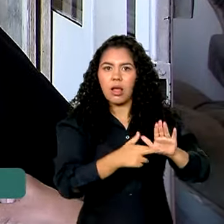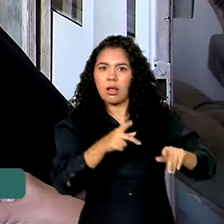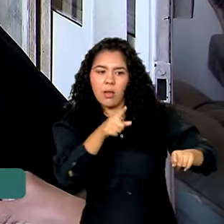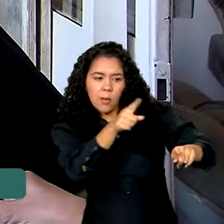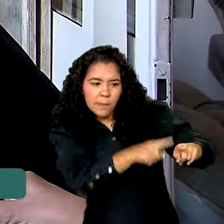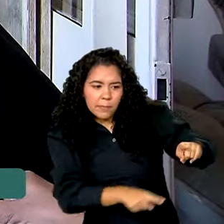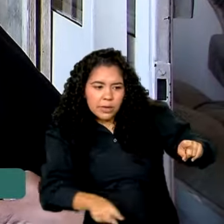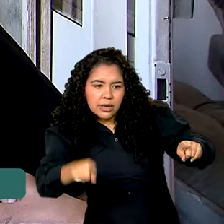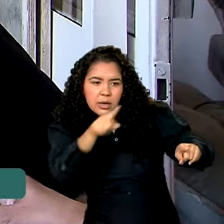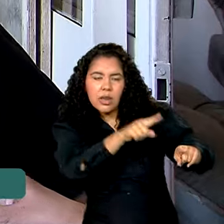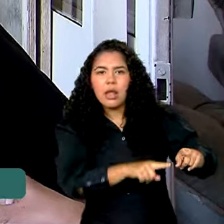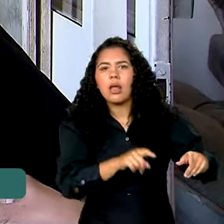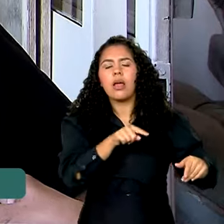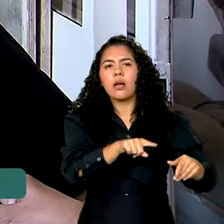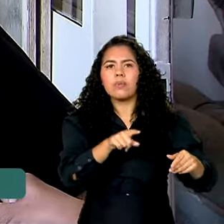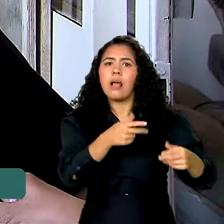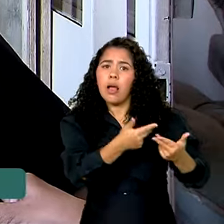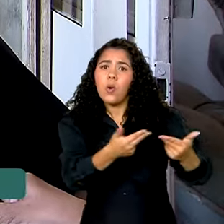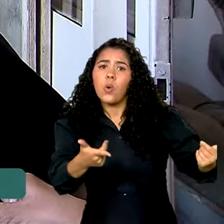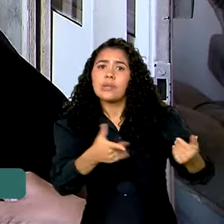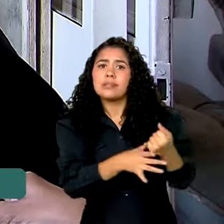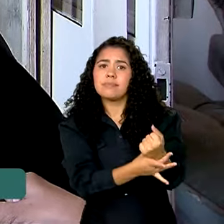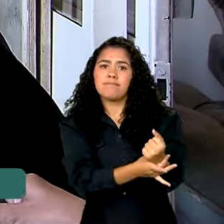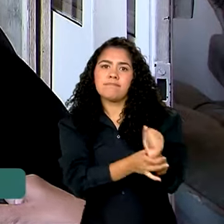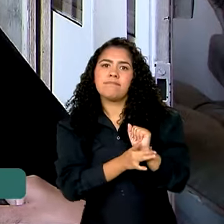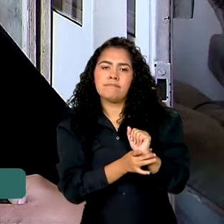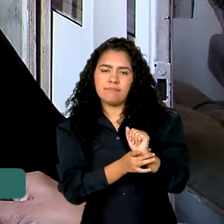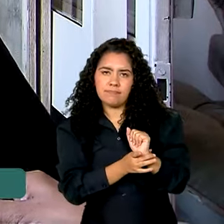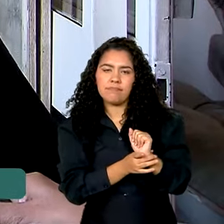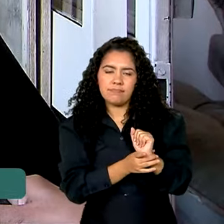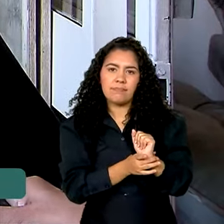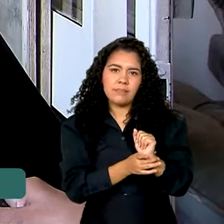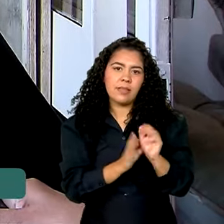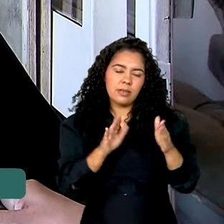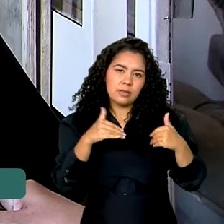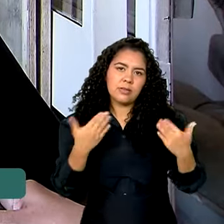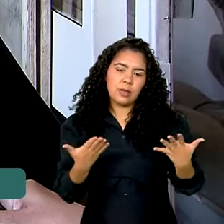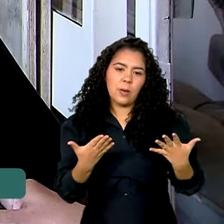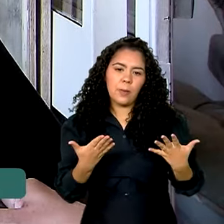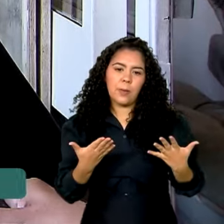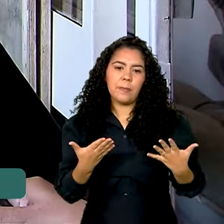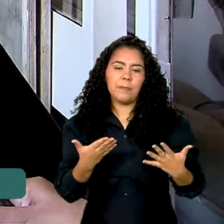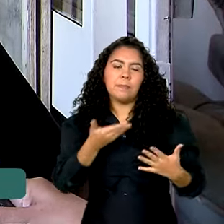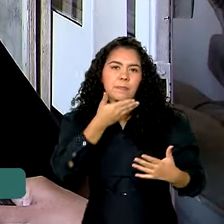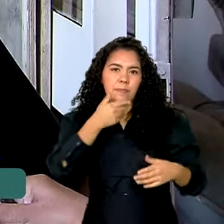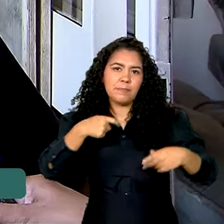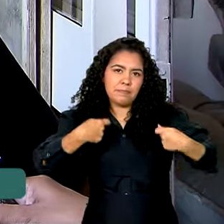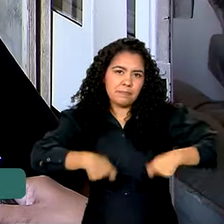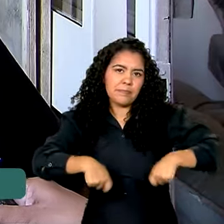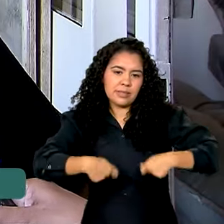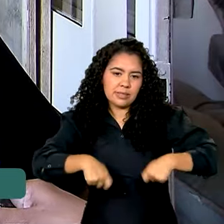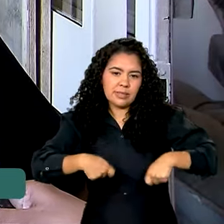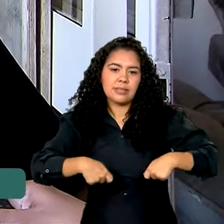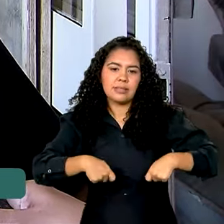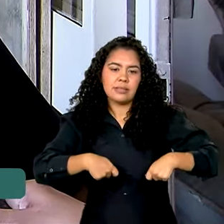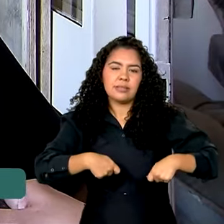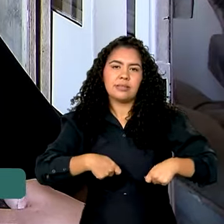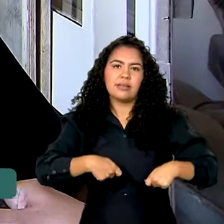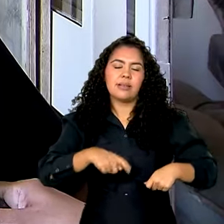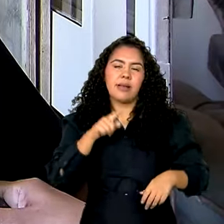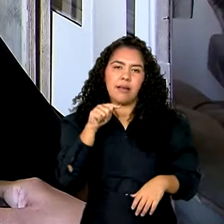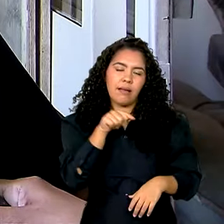tacógrafo, são itens de segurança. Então, nada melhor do que ter isso ali como